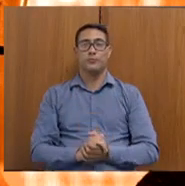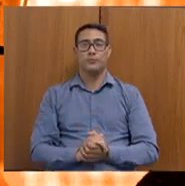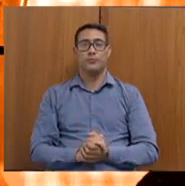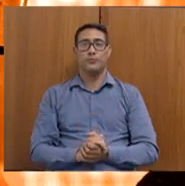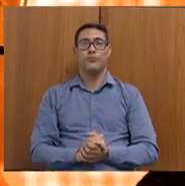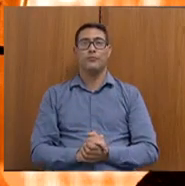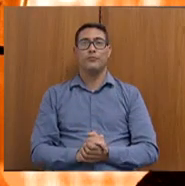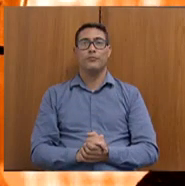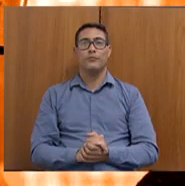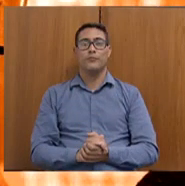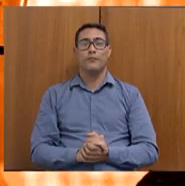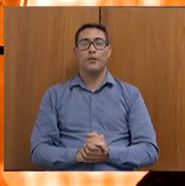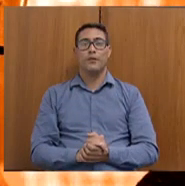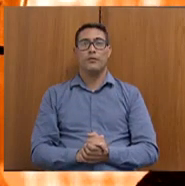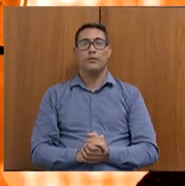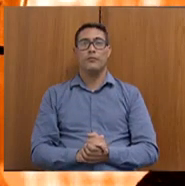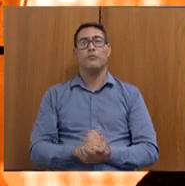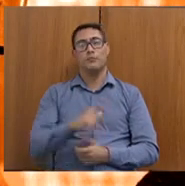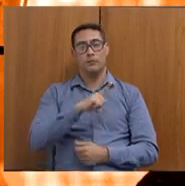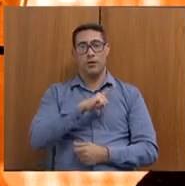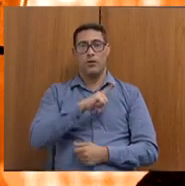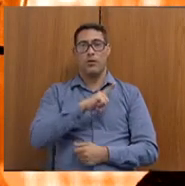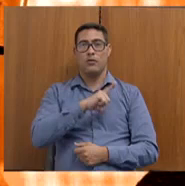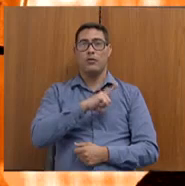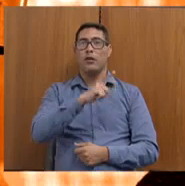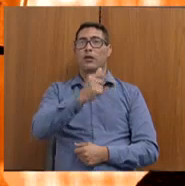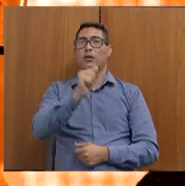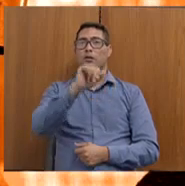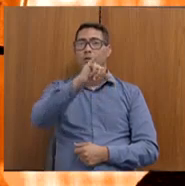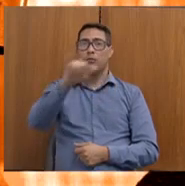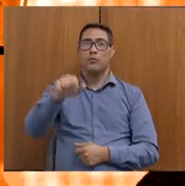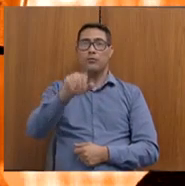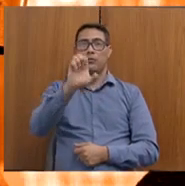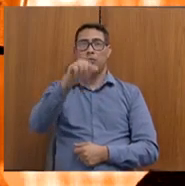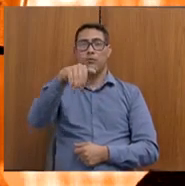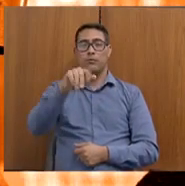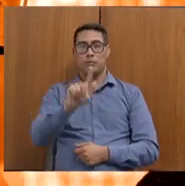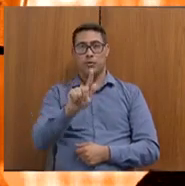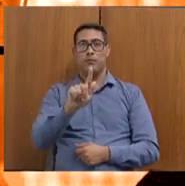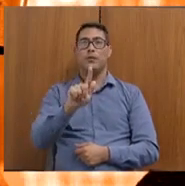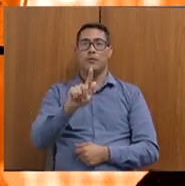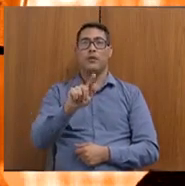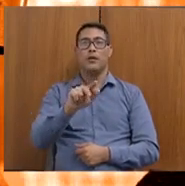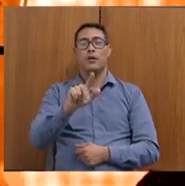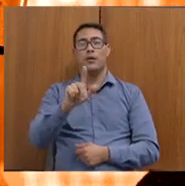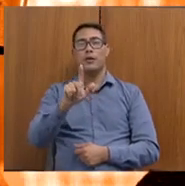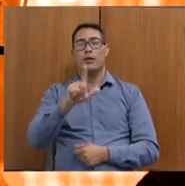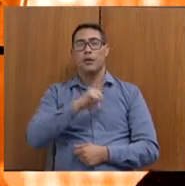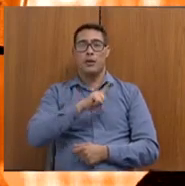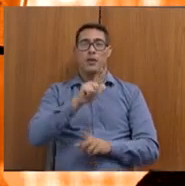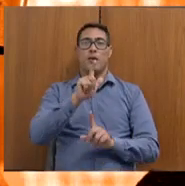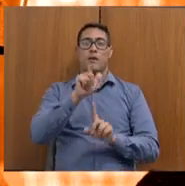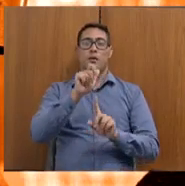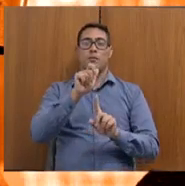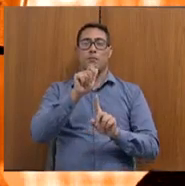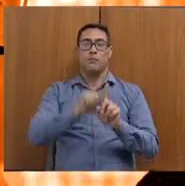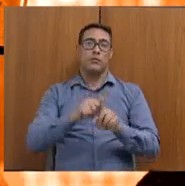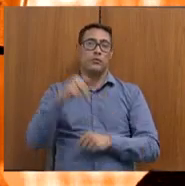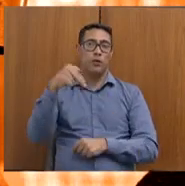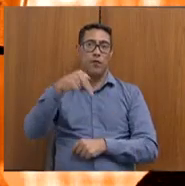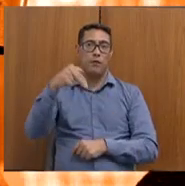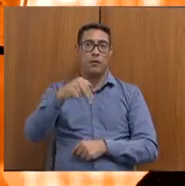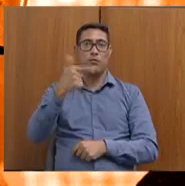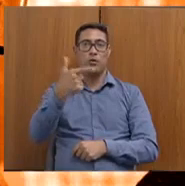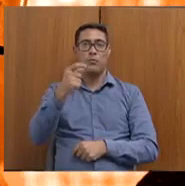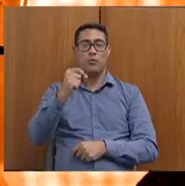Nós temos uma edição inédita do GIMI para desporto, que ocorreu em novembro de 2022, contando com